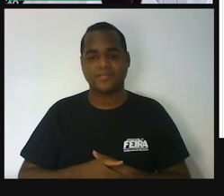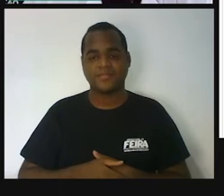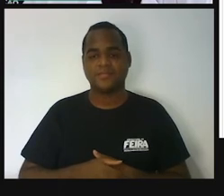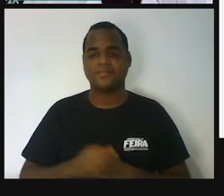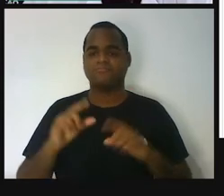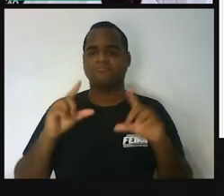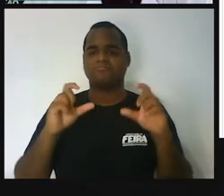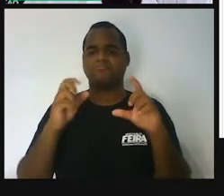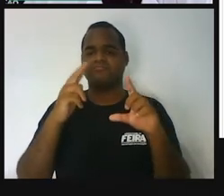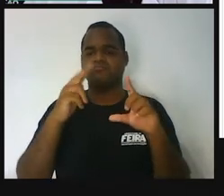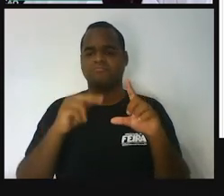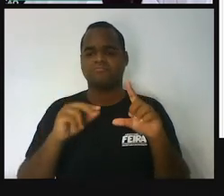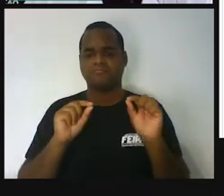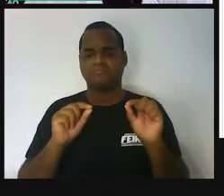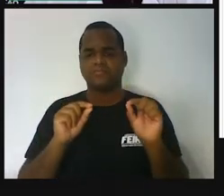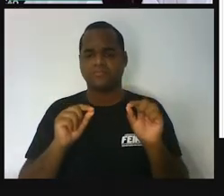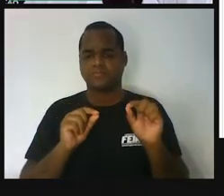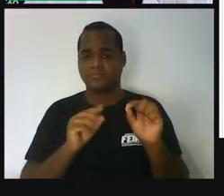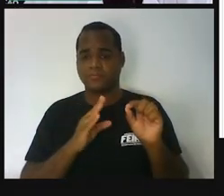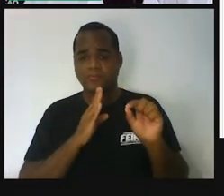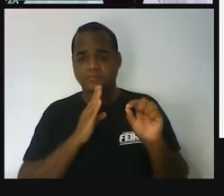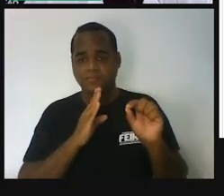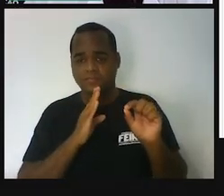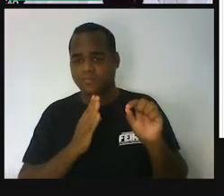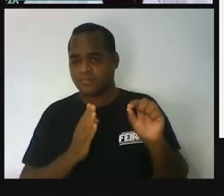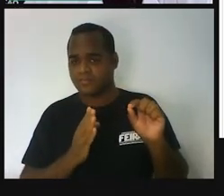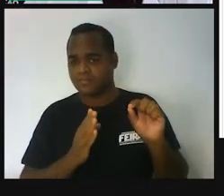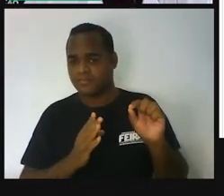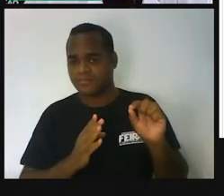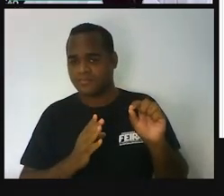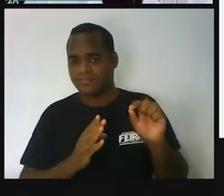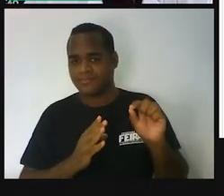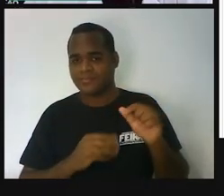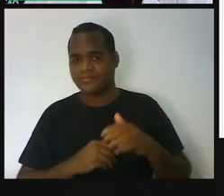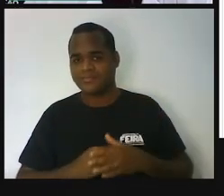figura é essa? Você conhece essa figura? Olha.